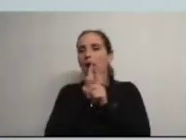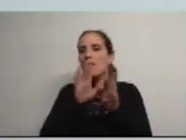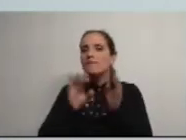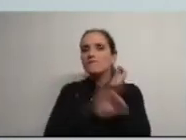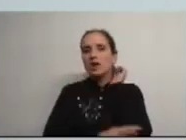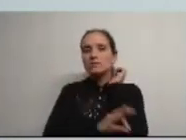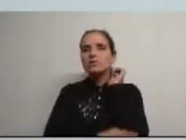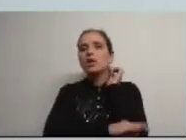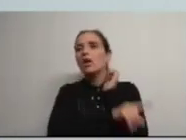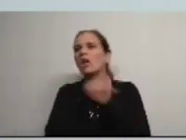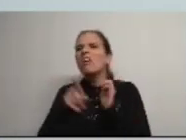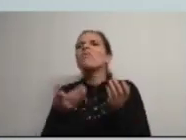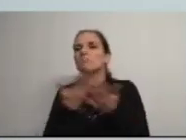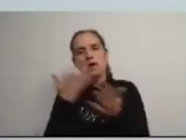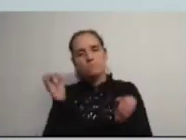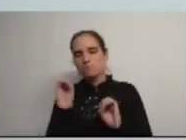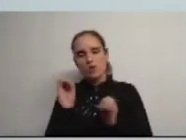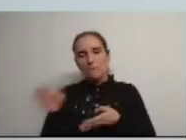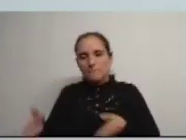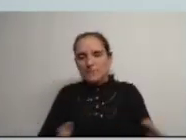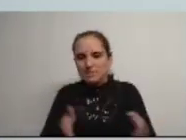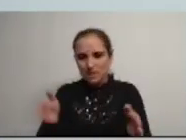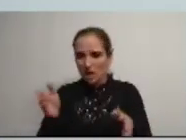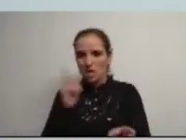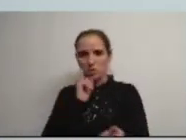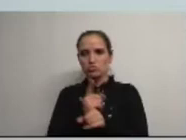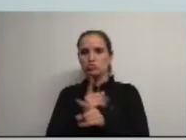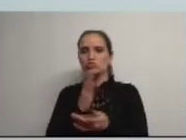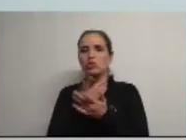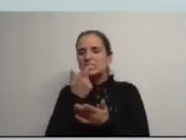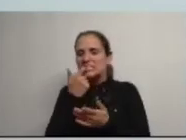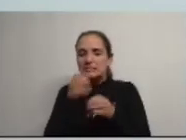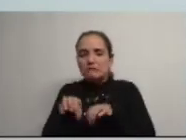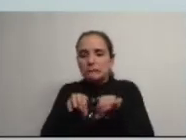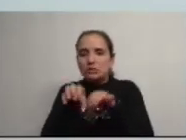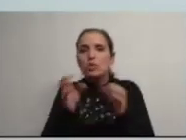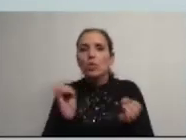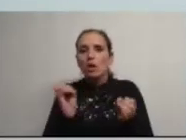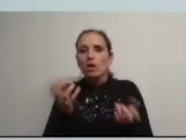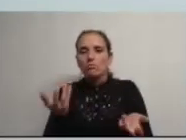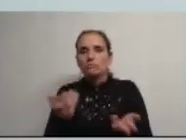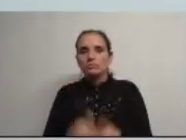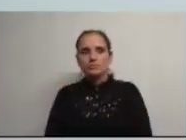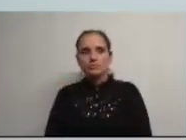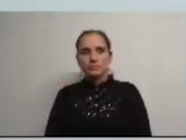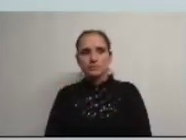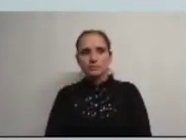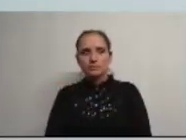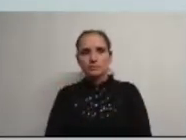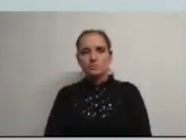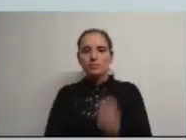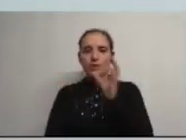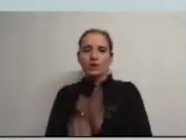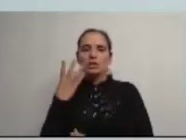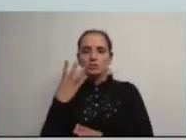qualquer réplica o arranjo dos passeios mesmo que apenas com umas pedrinhas em calcário ao basalto a criação